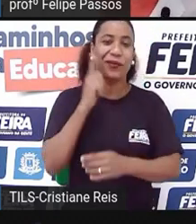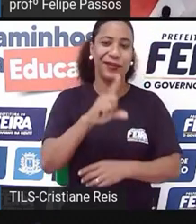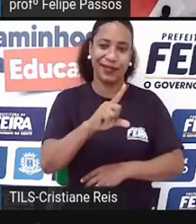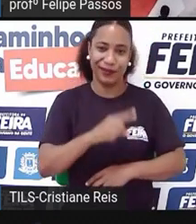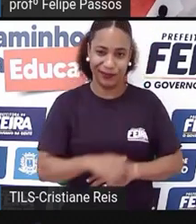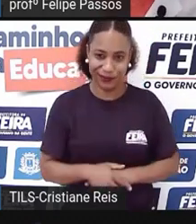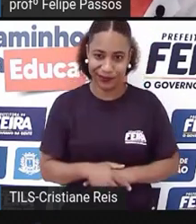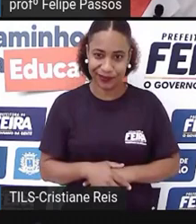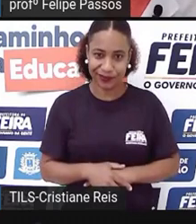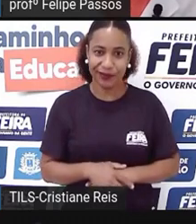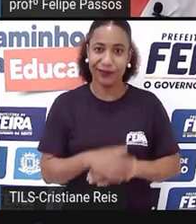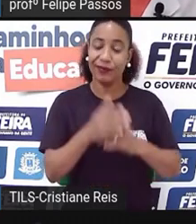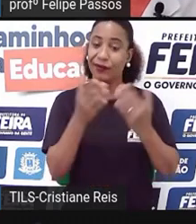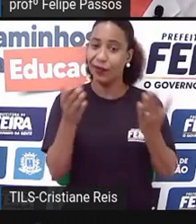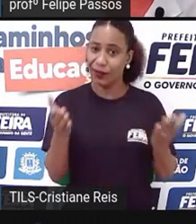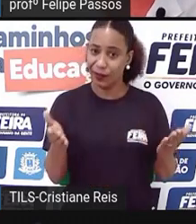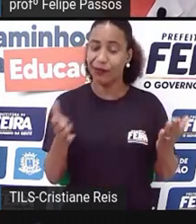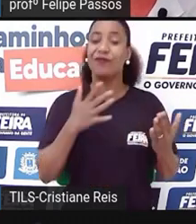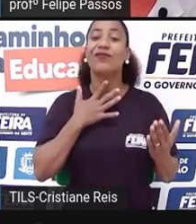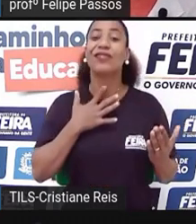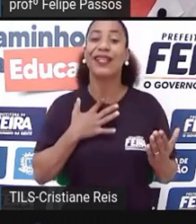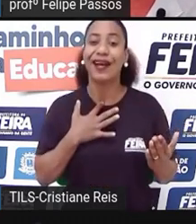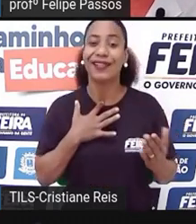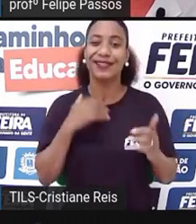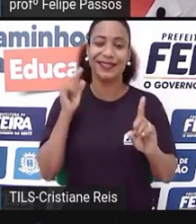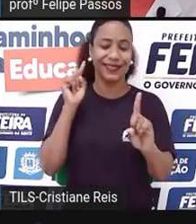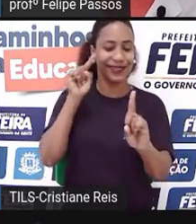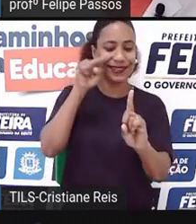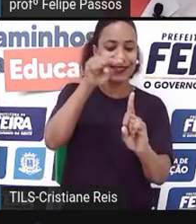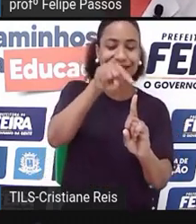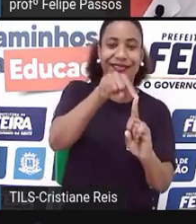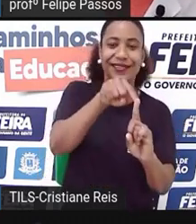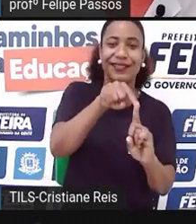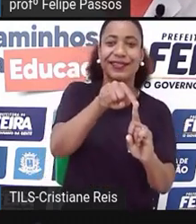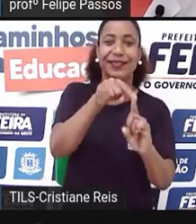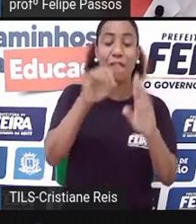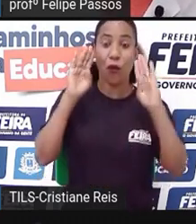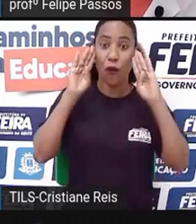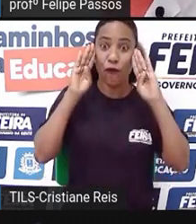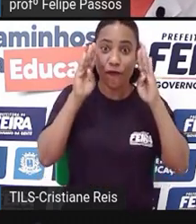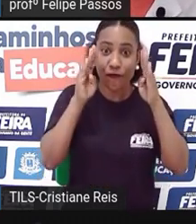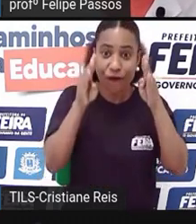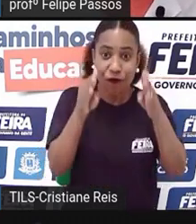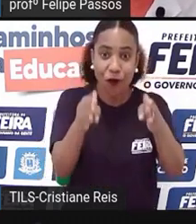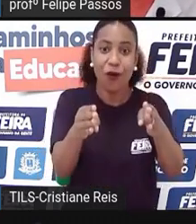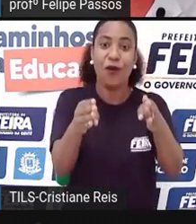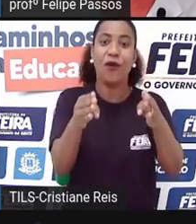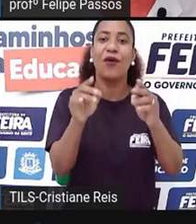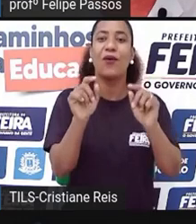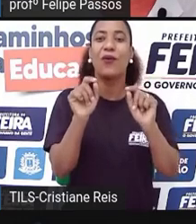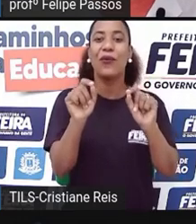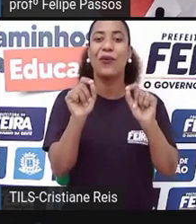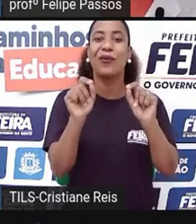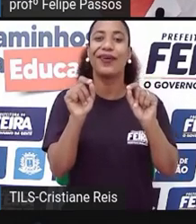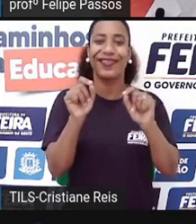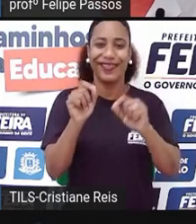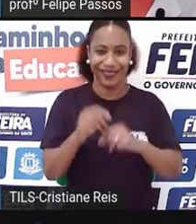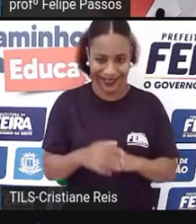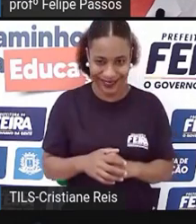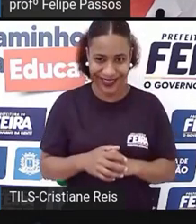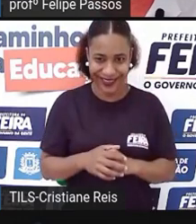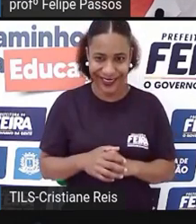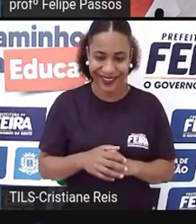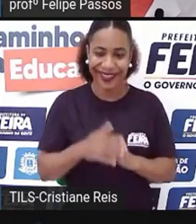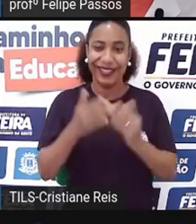o primeiro passo é esse, é o desejo e a meta, a vontade, o que é que te move, né? E, como eu disse, vem sempre